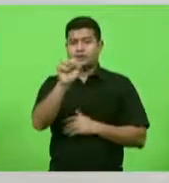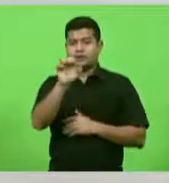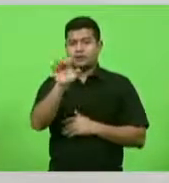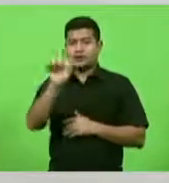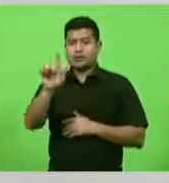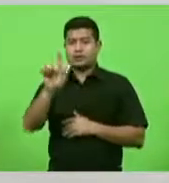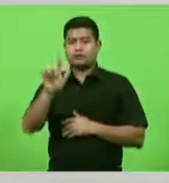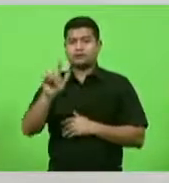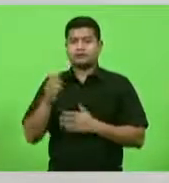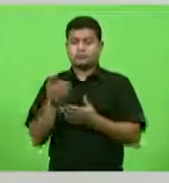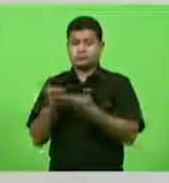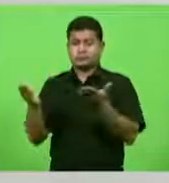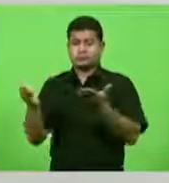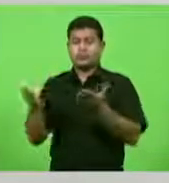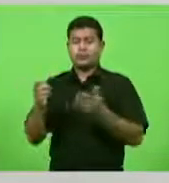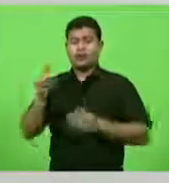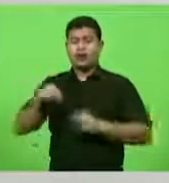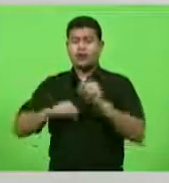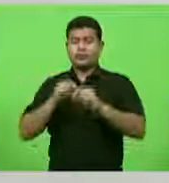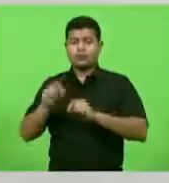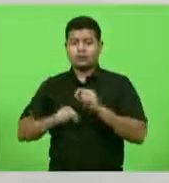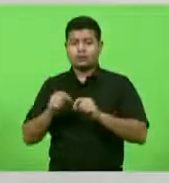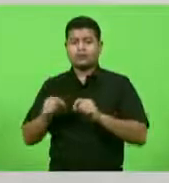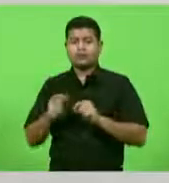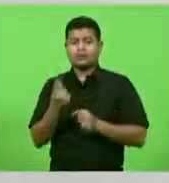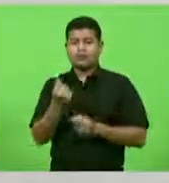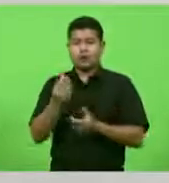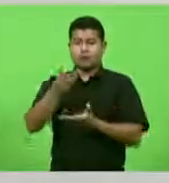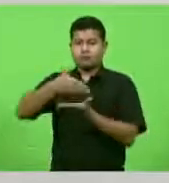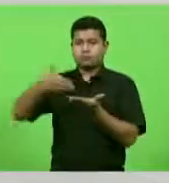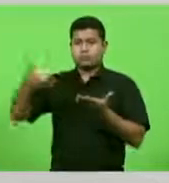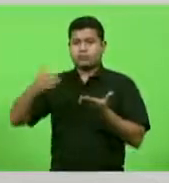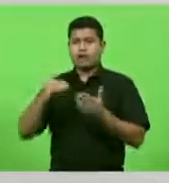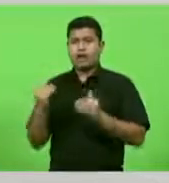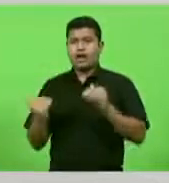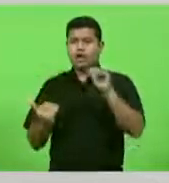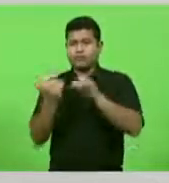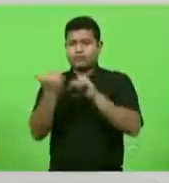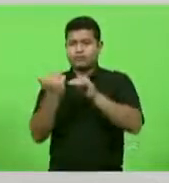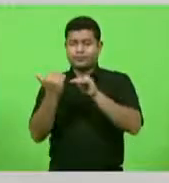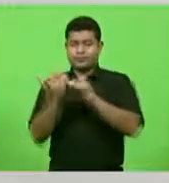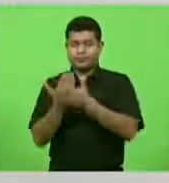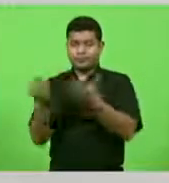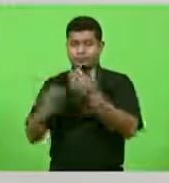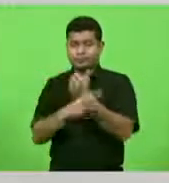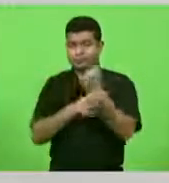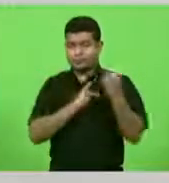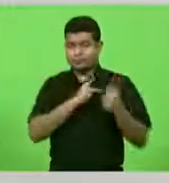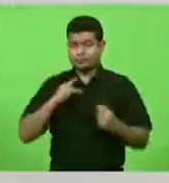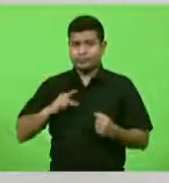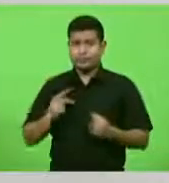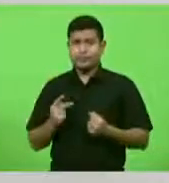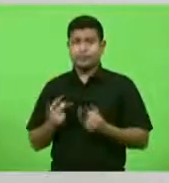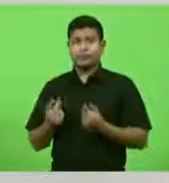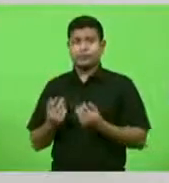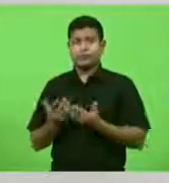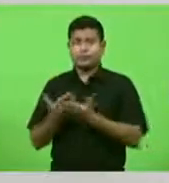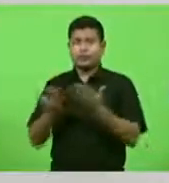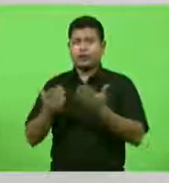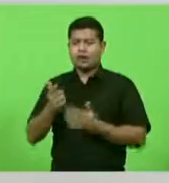aparelhamento da segurança pública. Então, o governo tem observado, assistido isso, mas não tem implantado o plano,